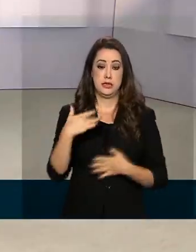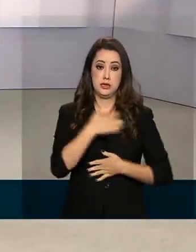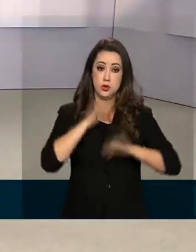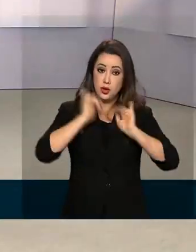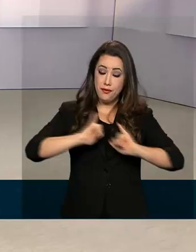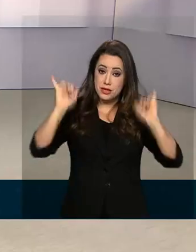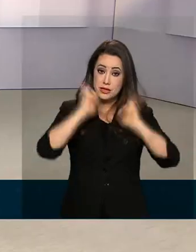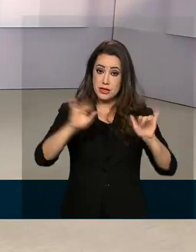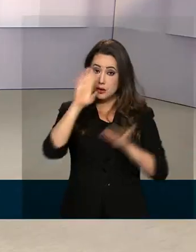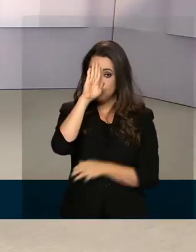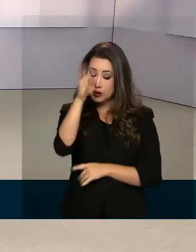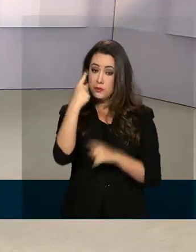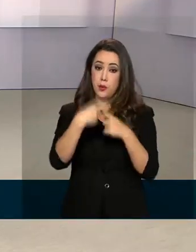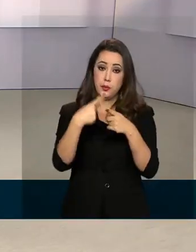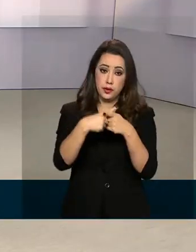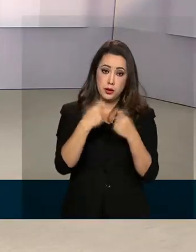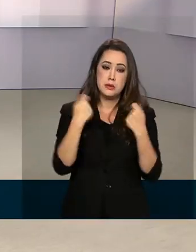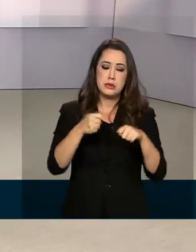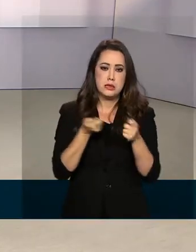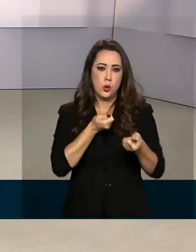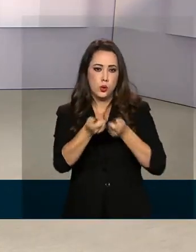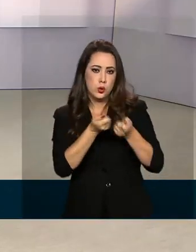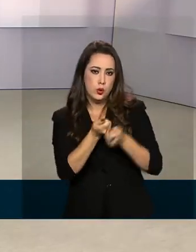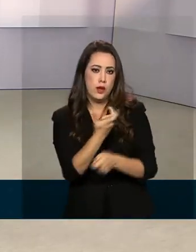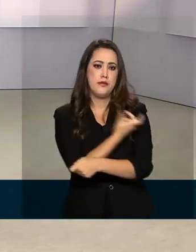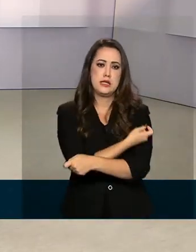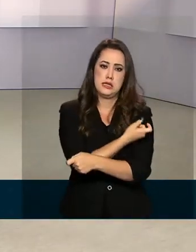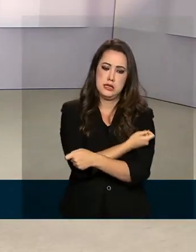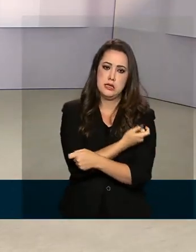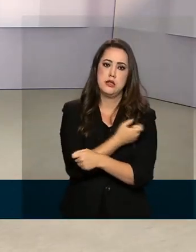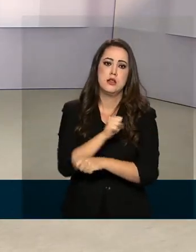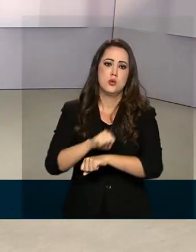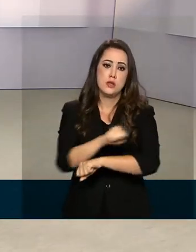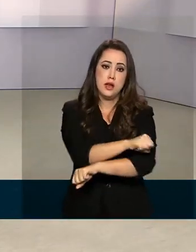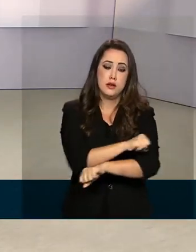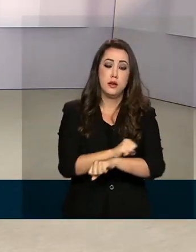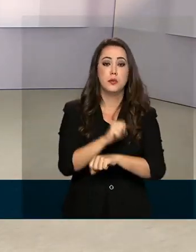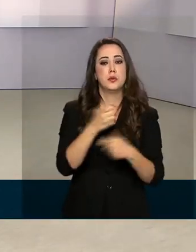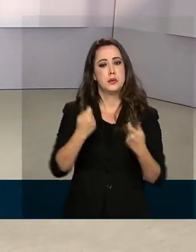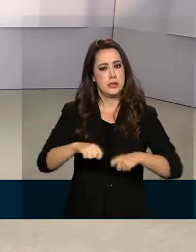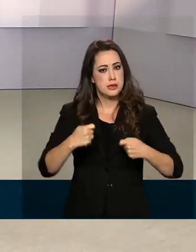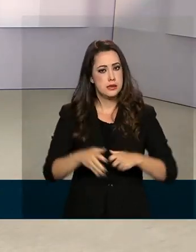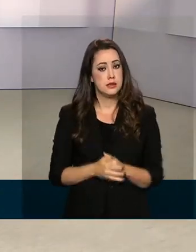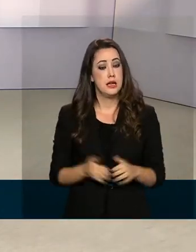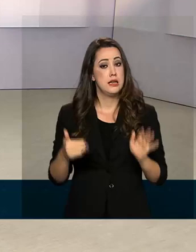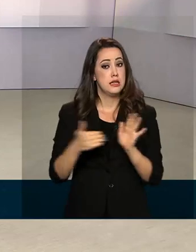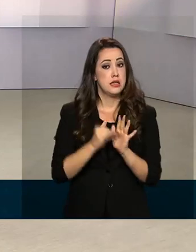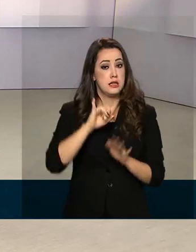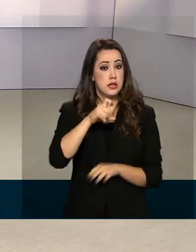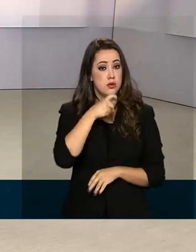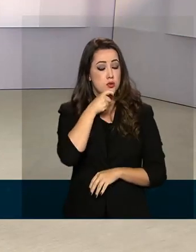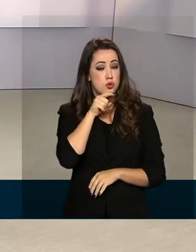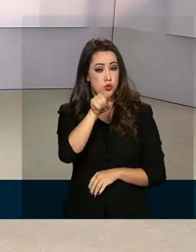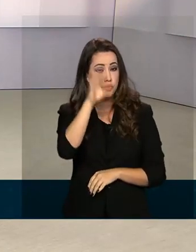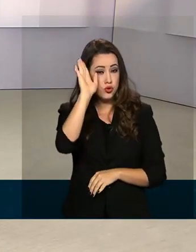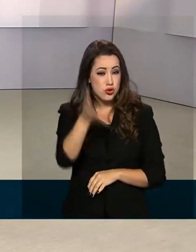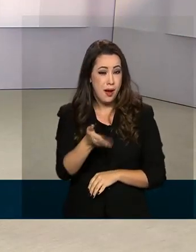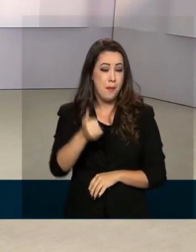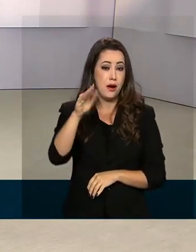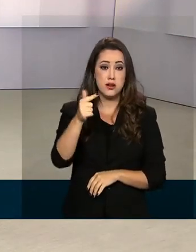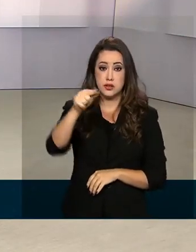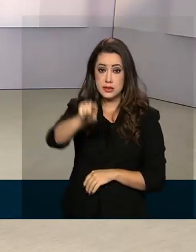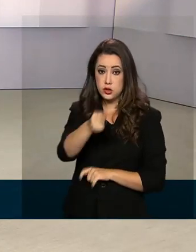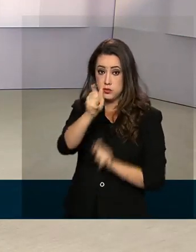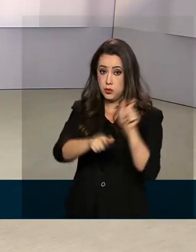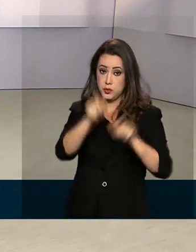principal medida de prevenção e controle do sarampo é a vacinação. Neste ano, até julho, foram confirmados mais de 7